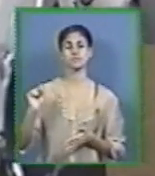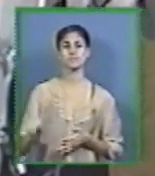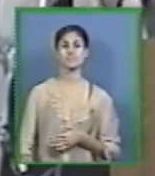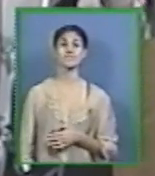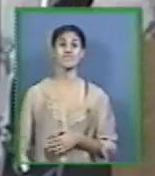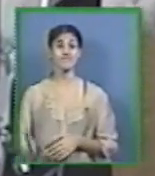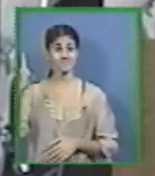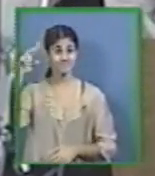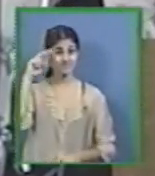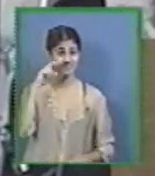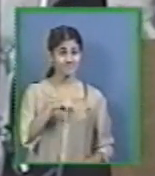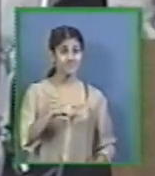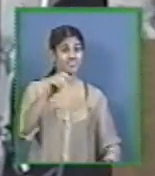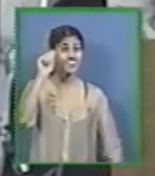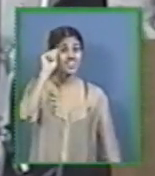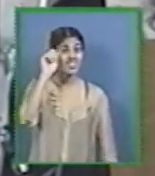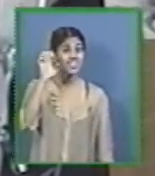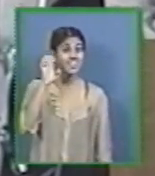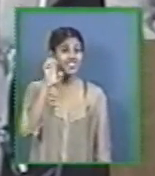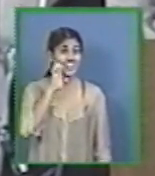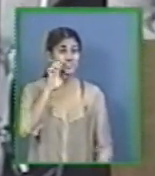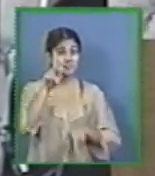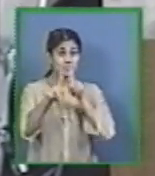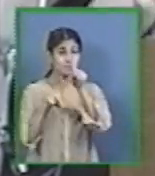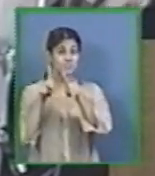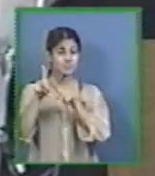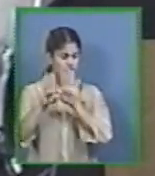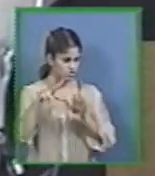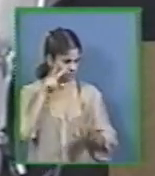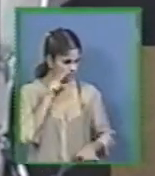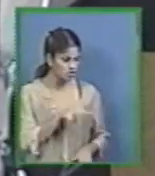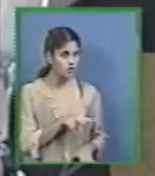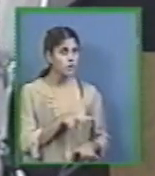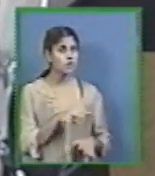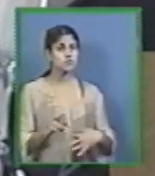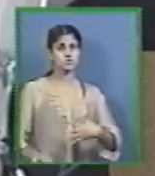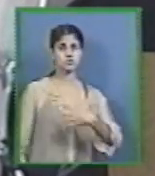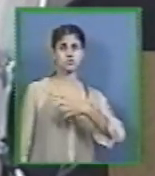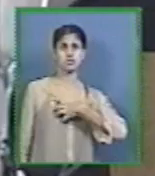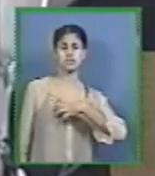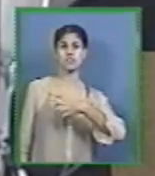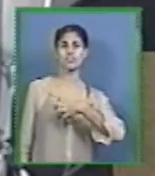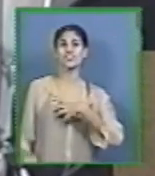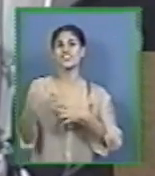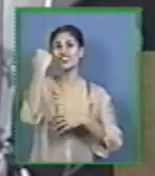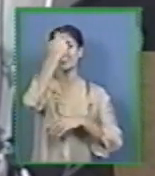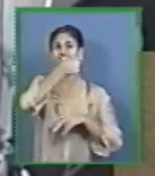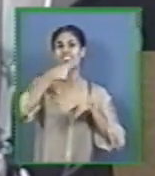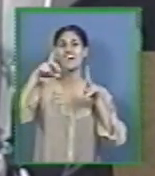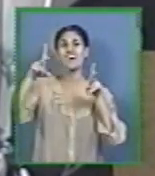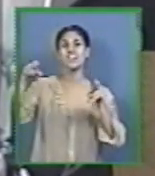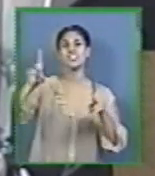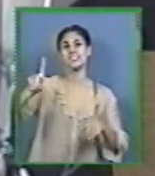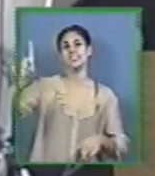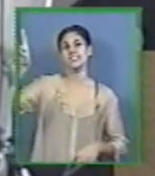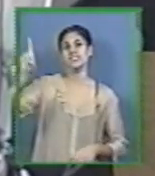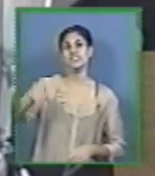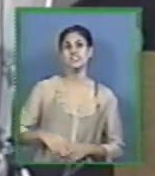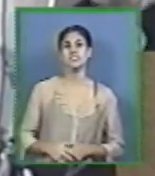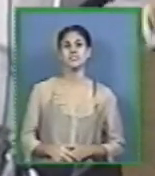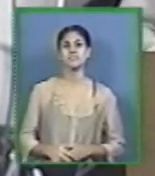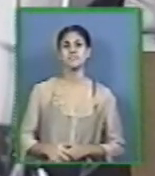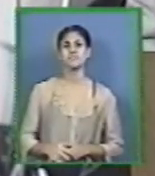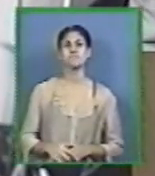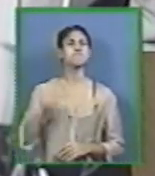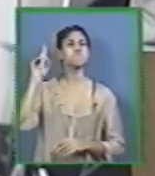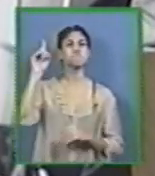maravilhoso Que somos nós Criado a imagem e a semelhança dele Fosse um